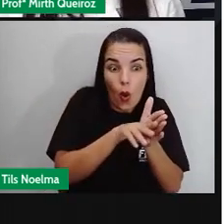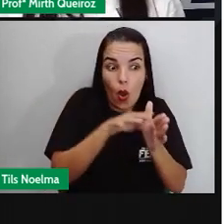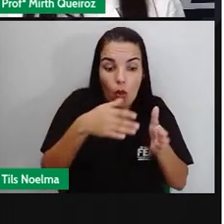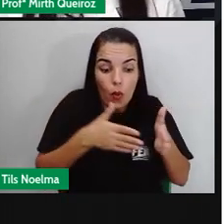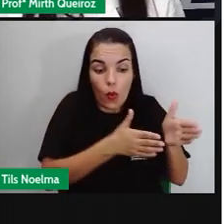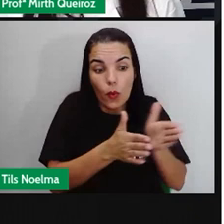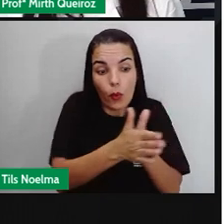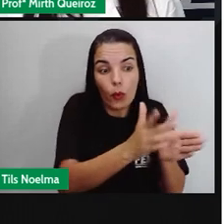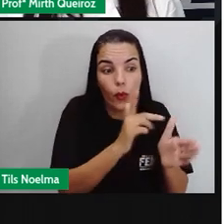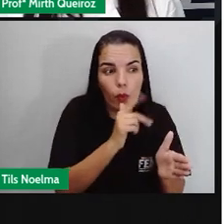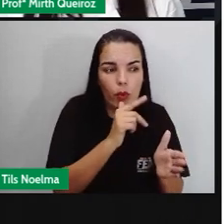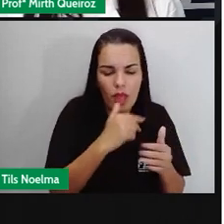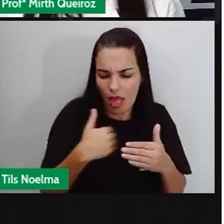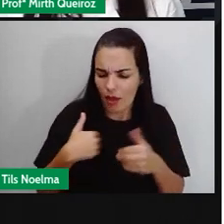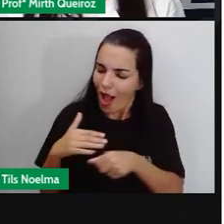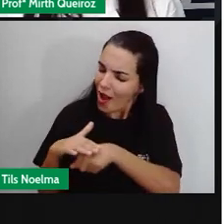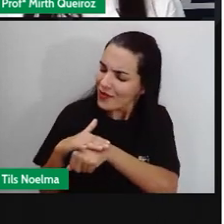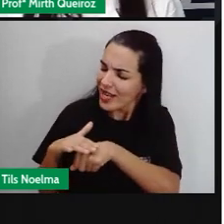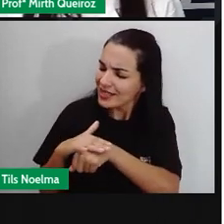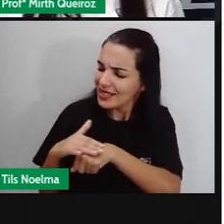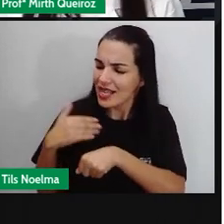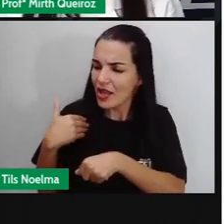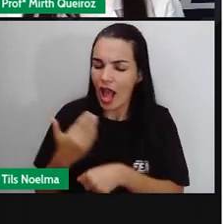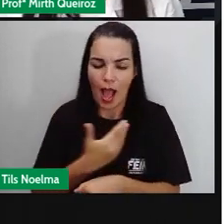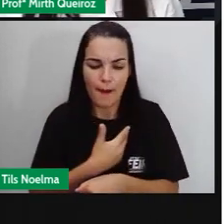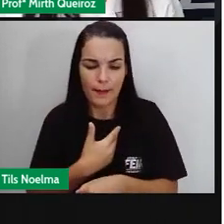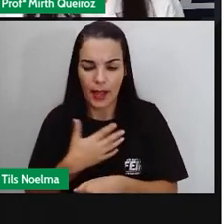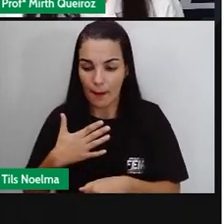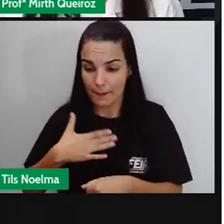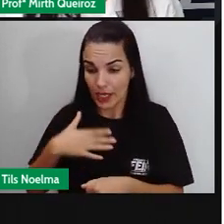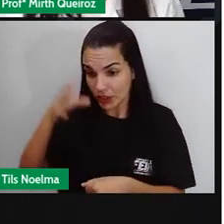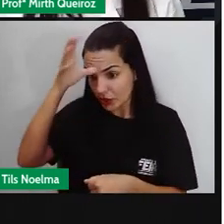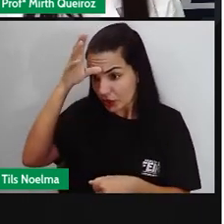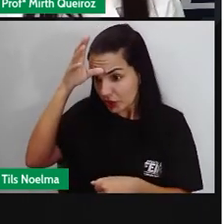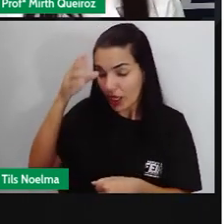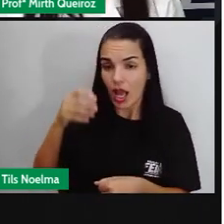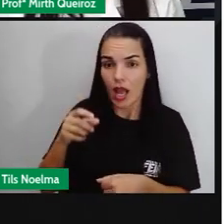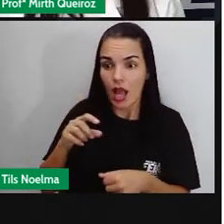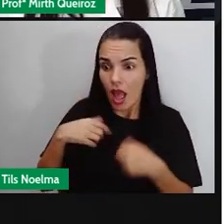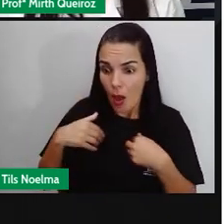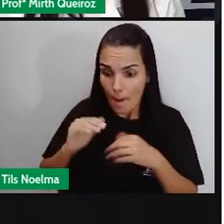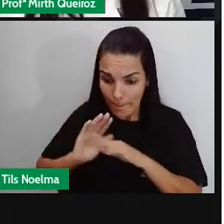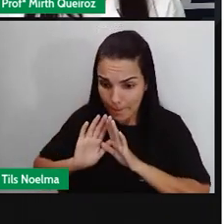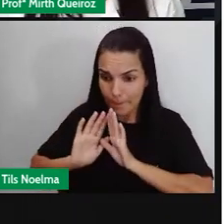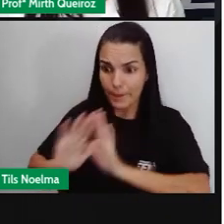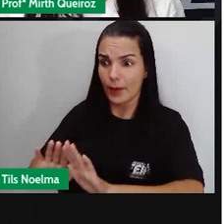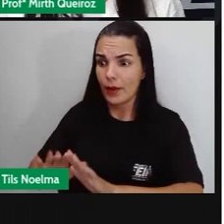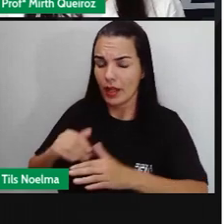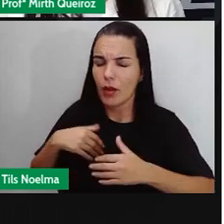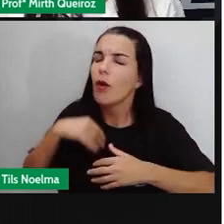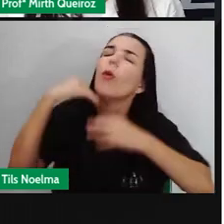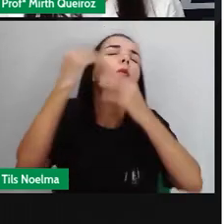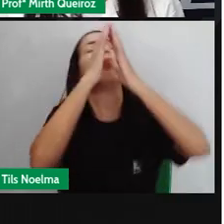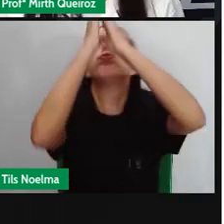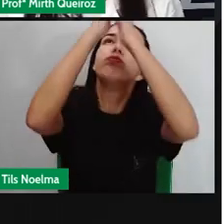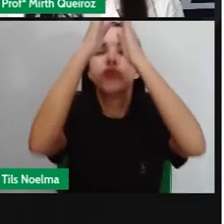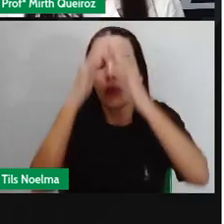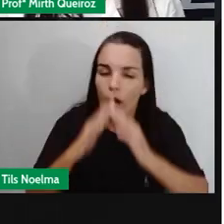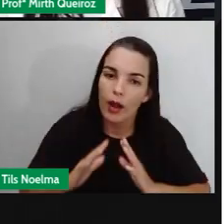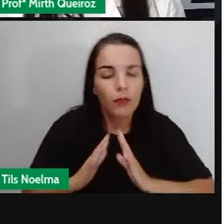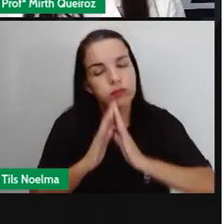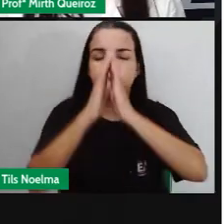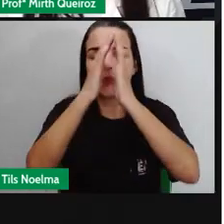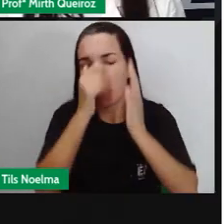com um amigo da minha tia, ele sem querer, ele me empurrou e eu acabei me afogando no rio.